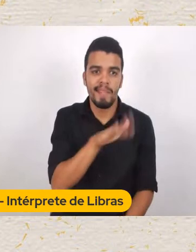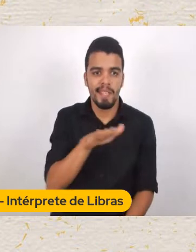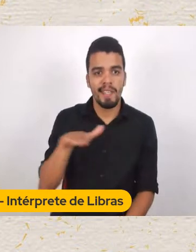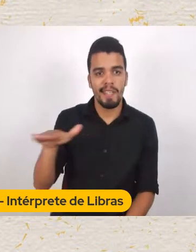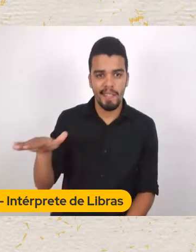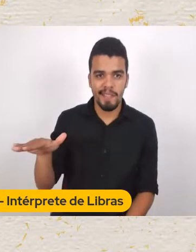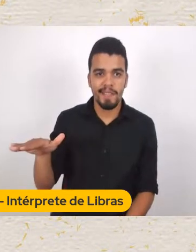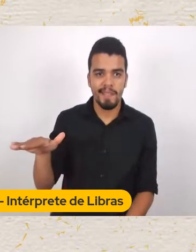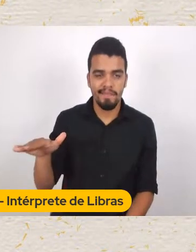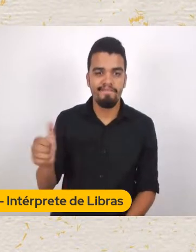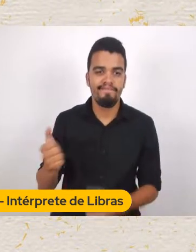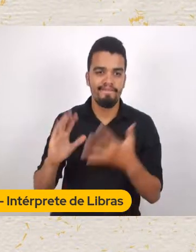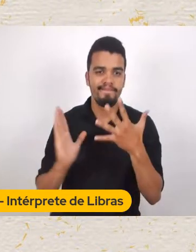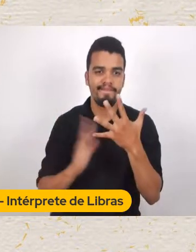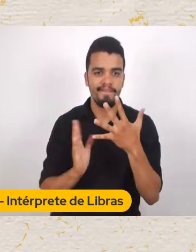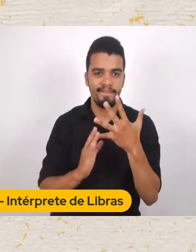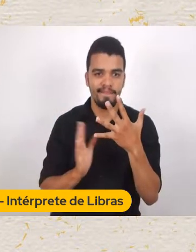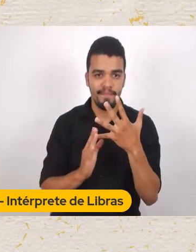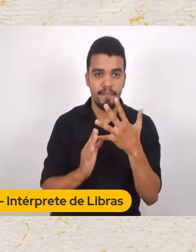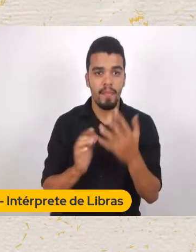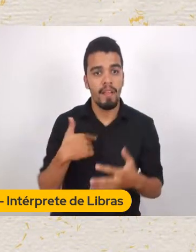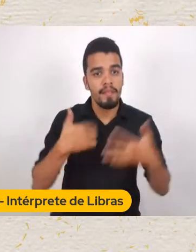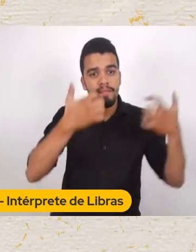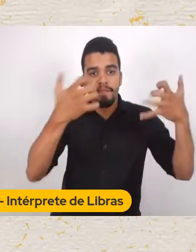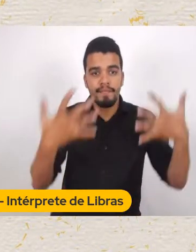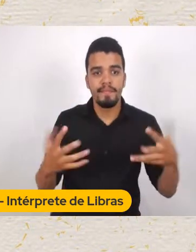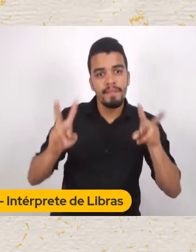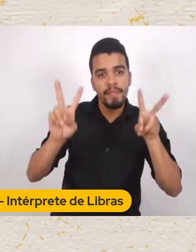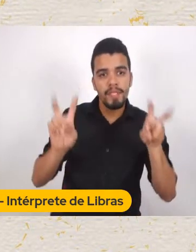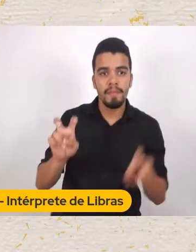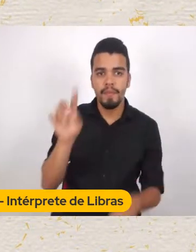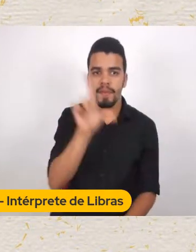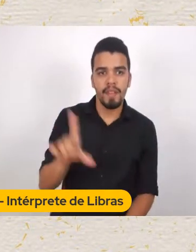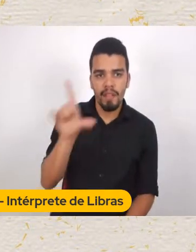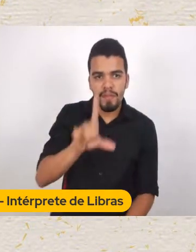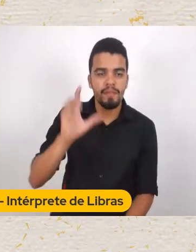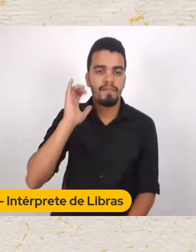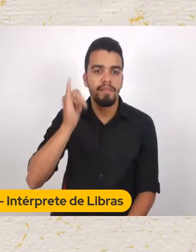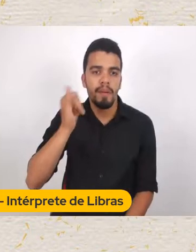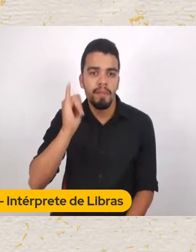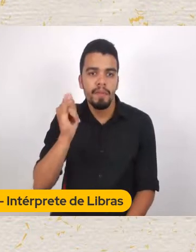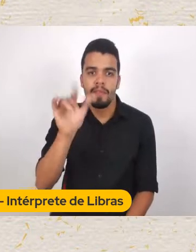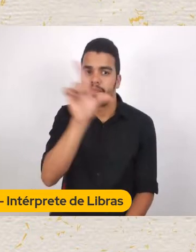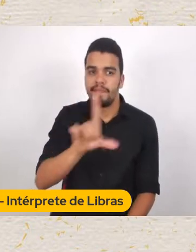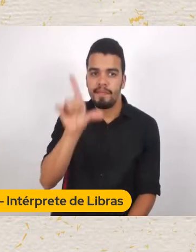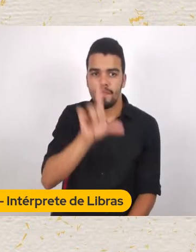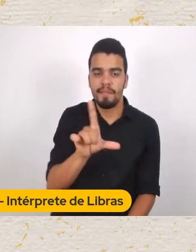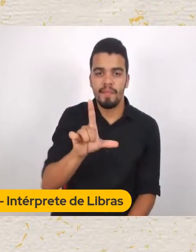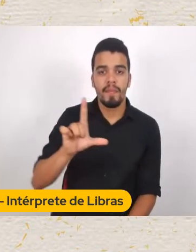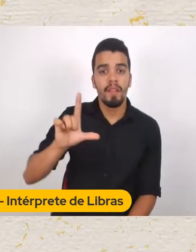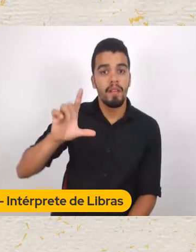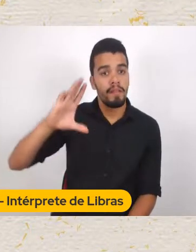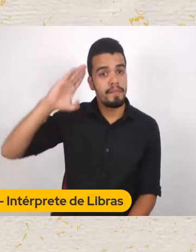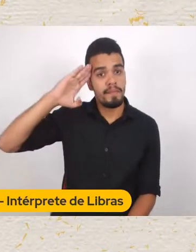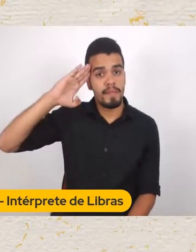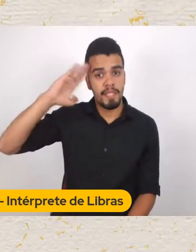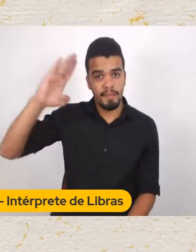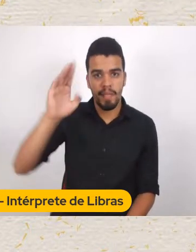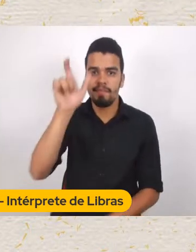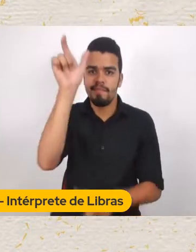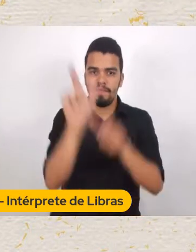da literatura Vou falar sobre as narrativas literárias Os principais sujeitos Que